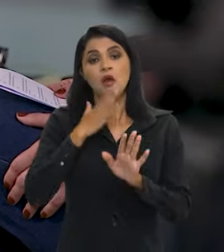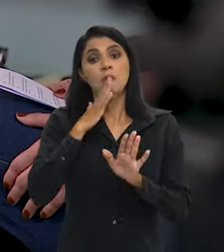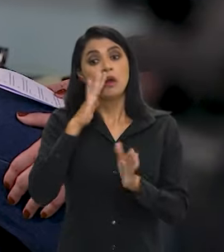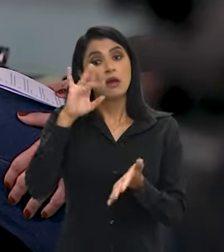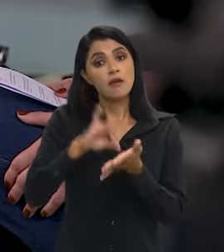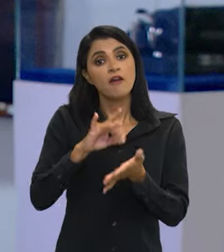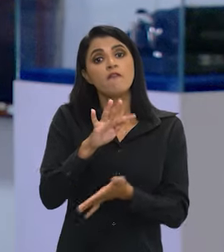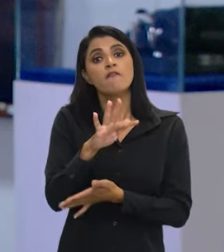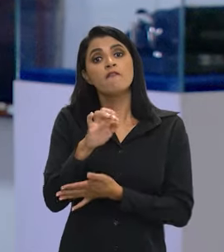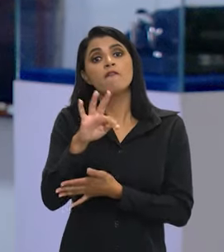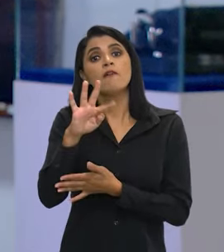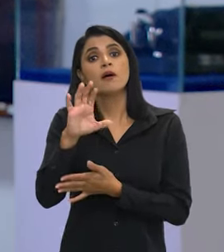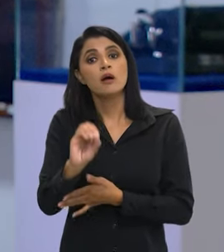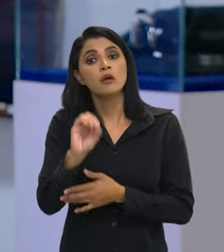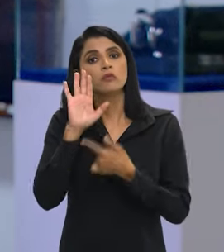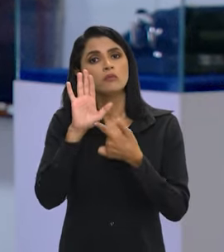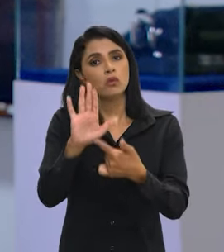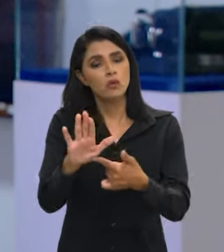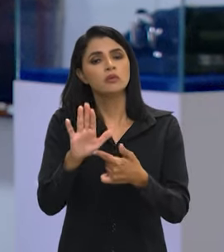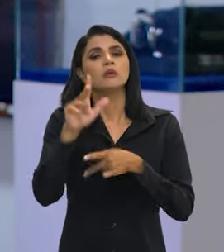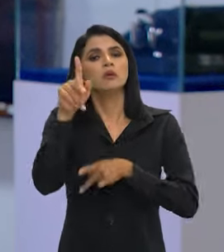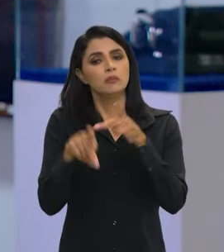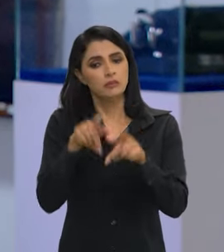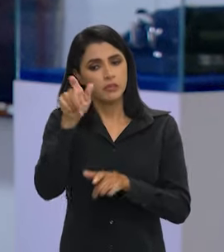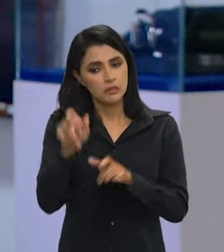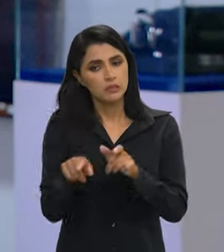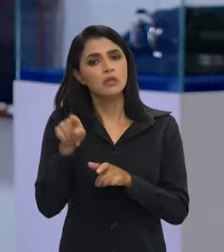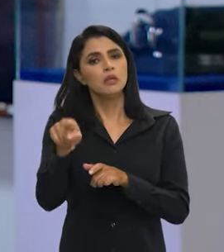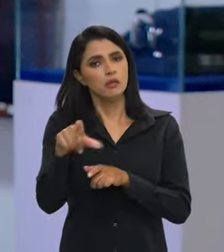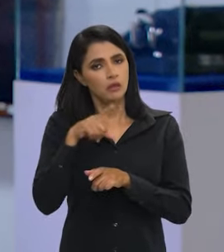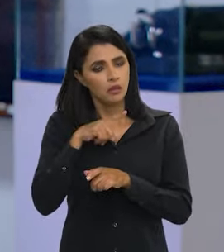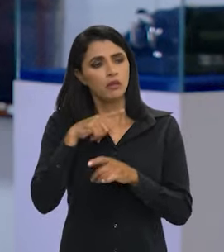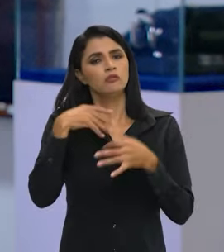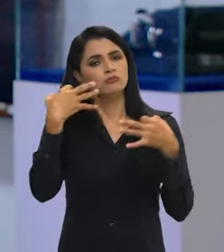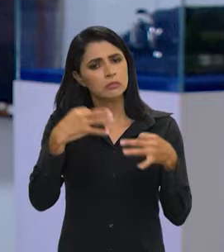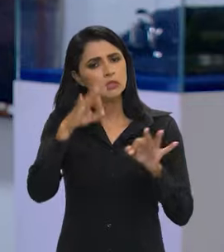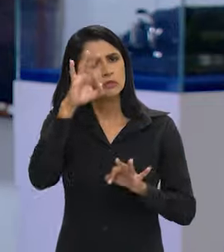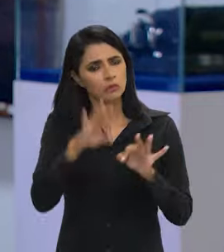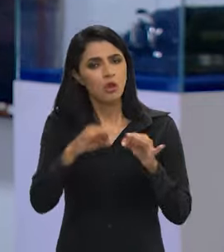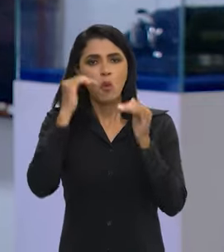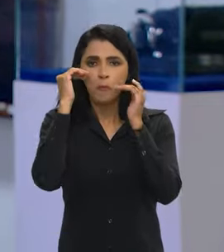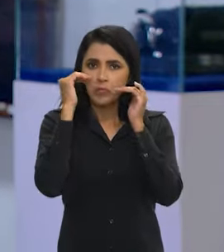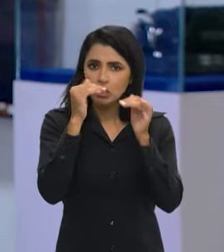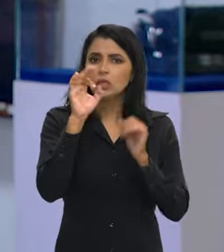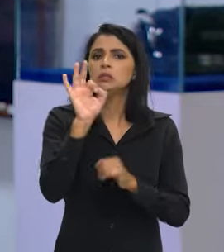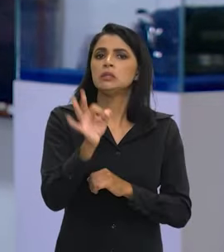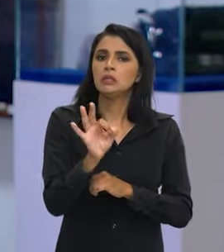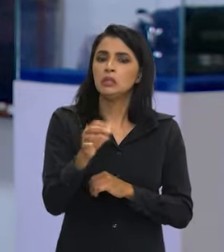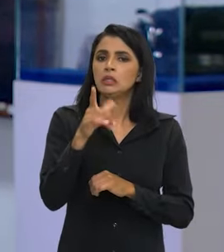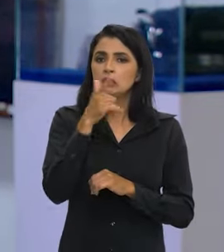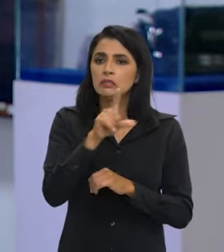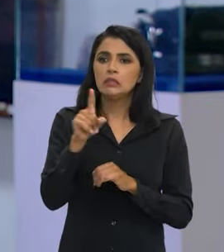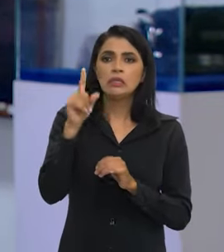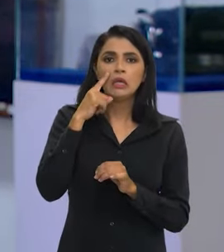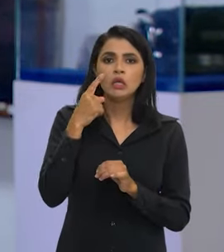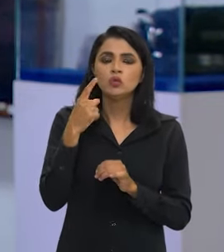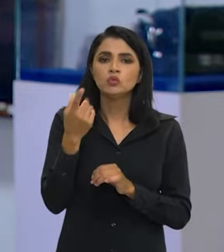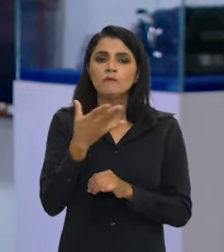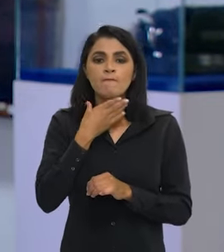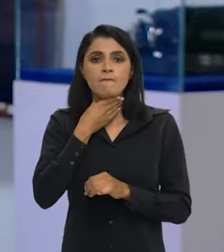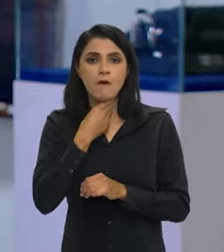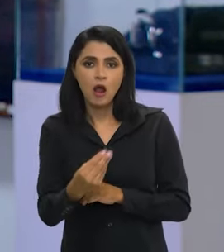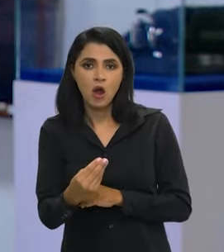que o brasileiro é um povo ordeiro, um povo que obedece e que, se tem algum grau de fraude,